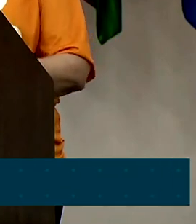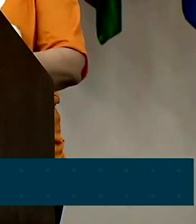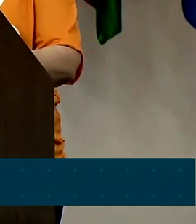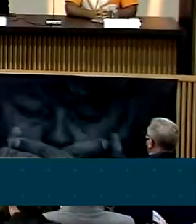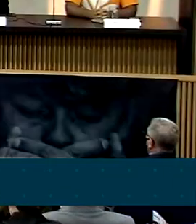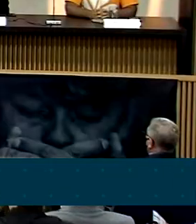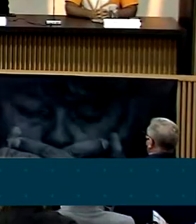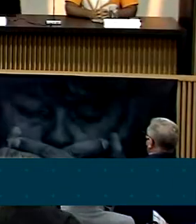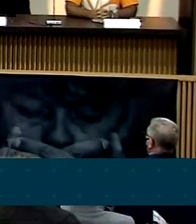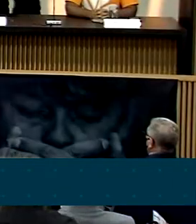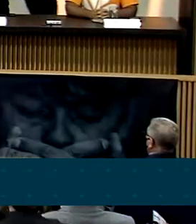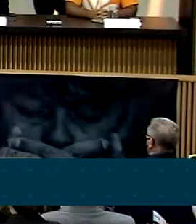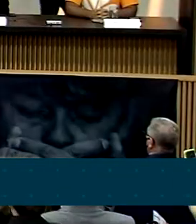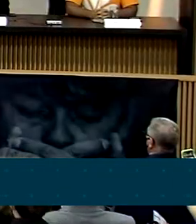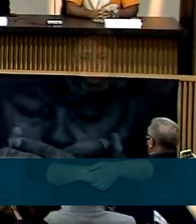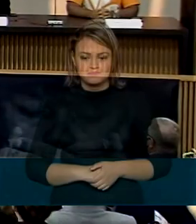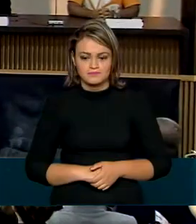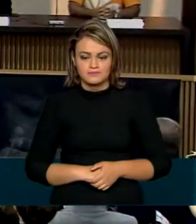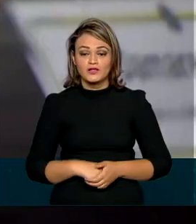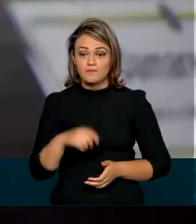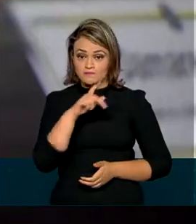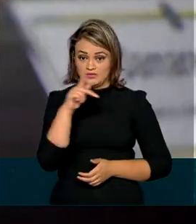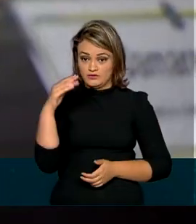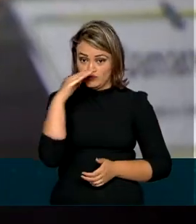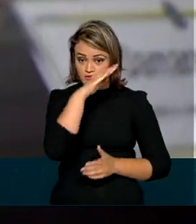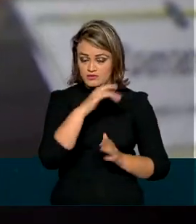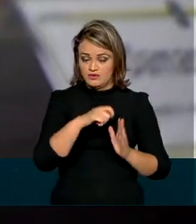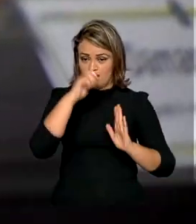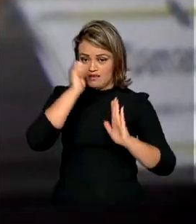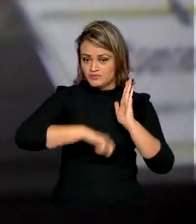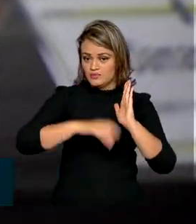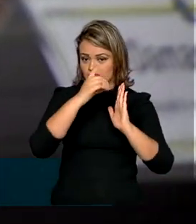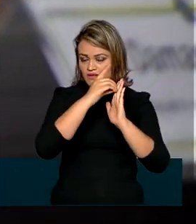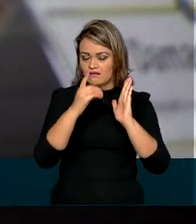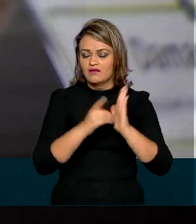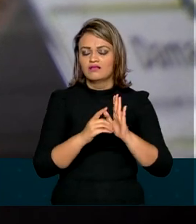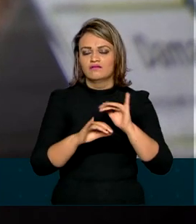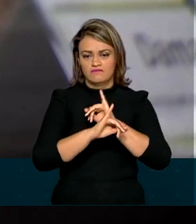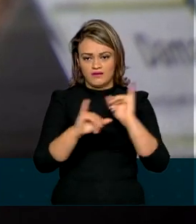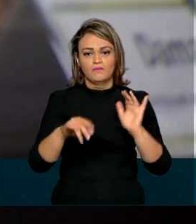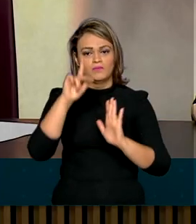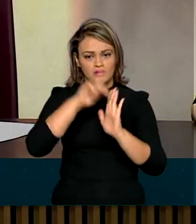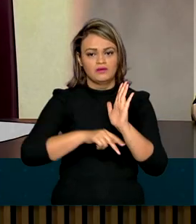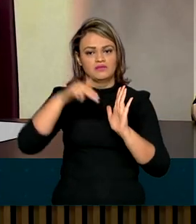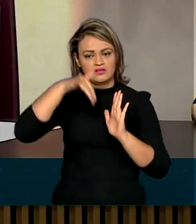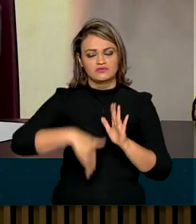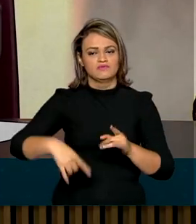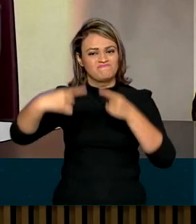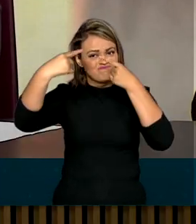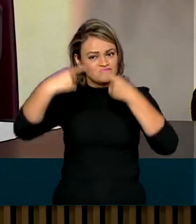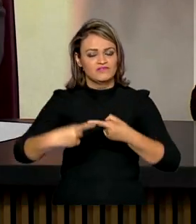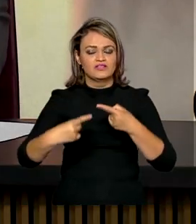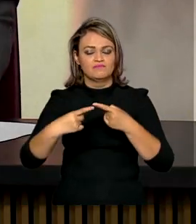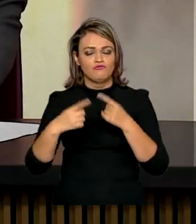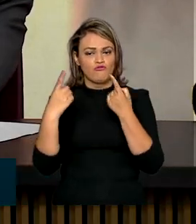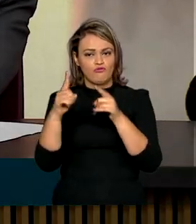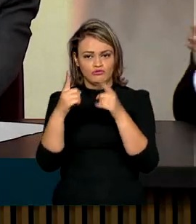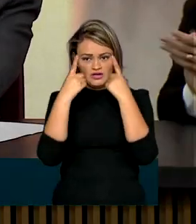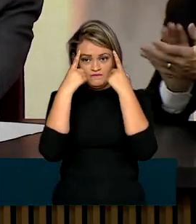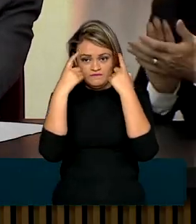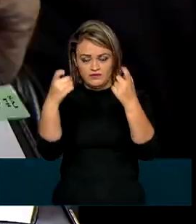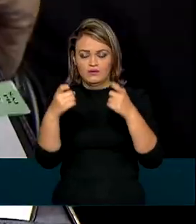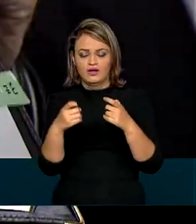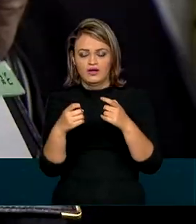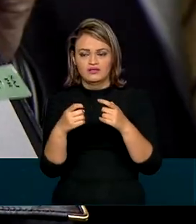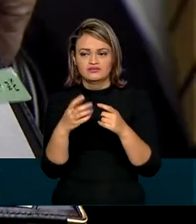fossem laranja. O presidente Jair Bolsonaro assinou o decreto que institui o Programa Nacional de Enfrentamento à Violência contra